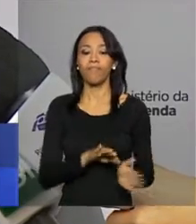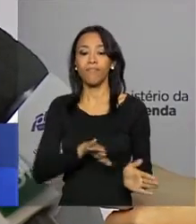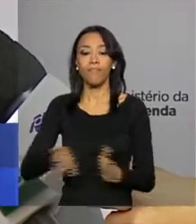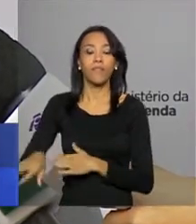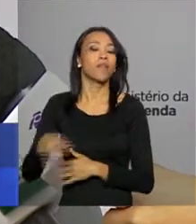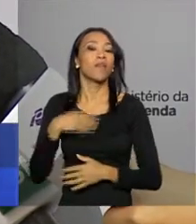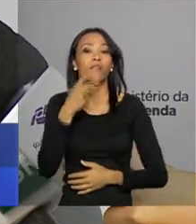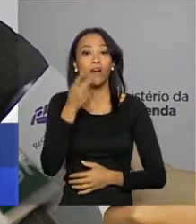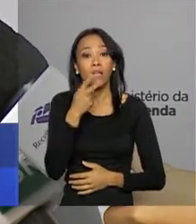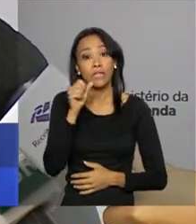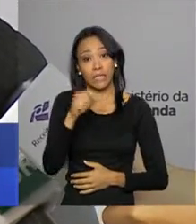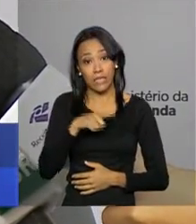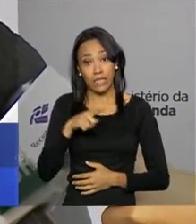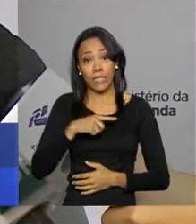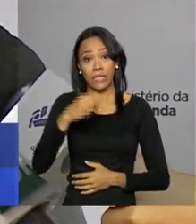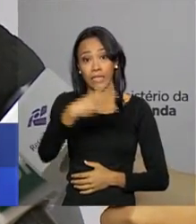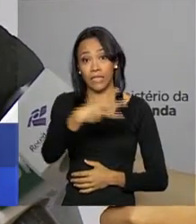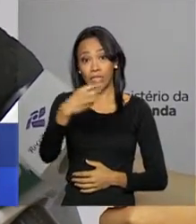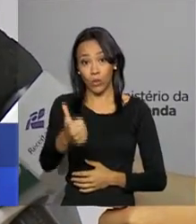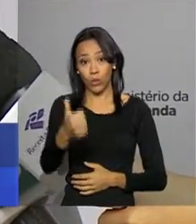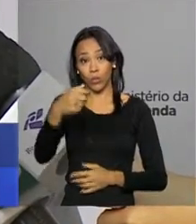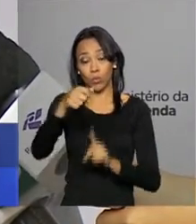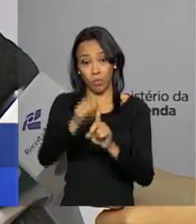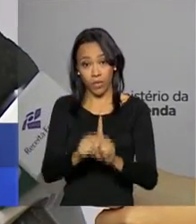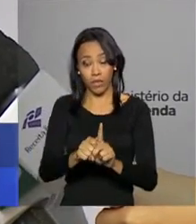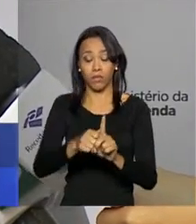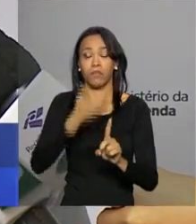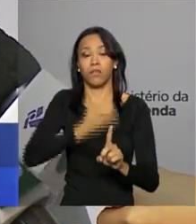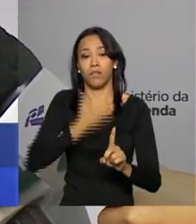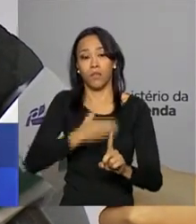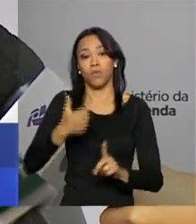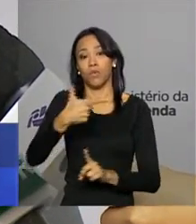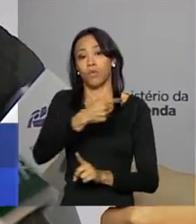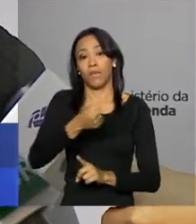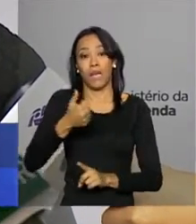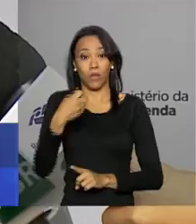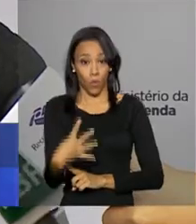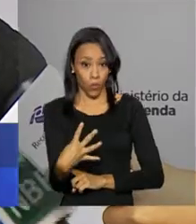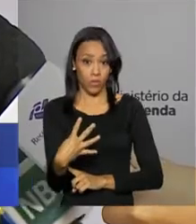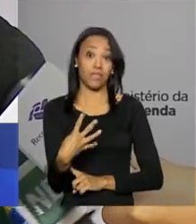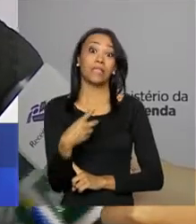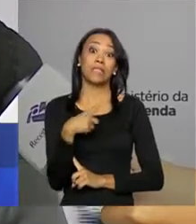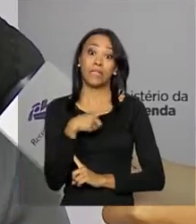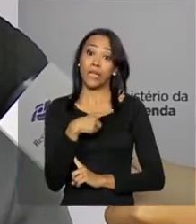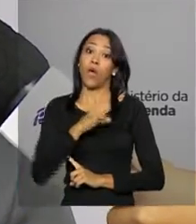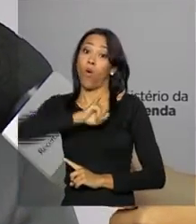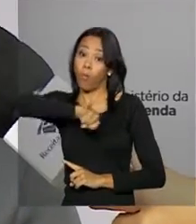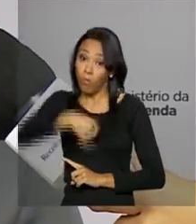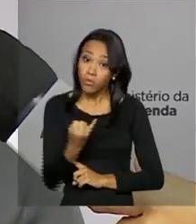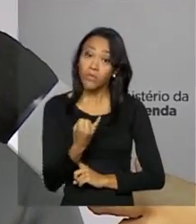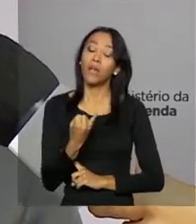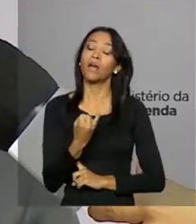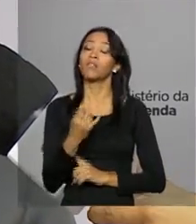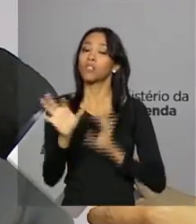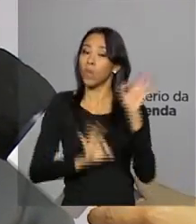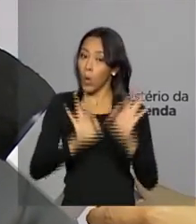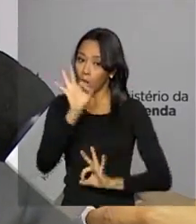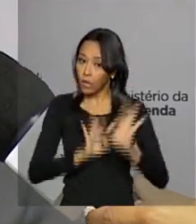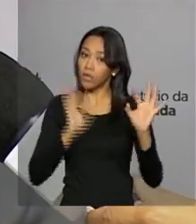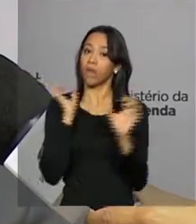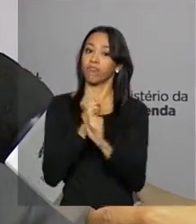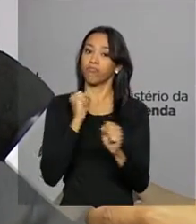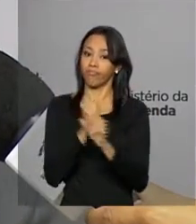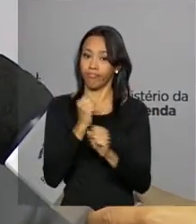com a data de corte de 31 de dezembro de 2014, eles têm agora a oportunidade de regularizar a sua situação